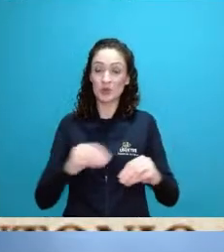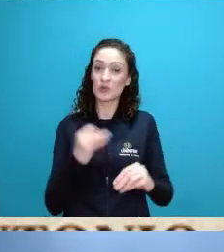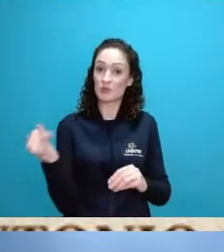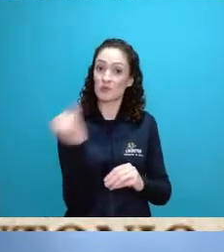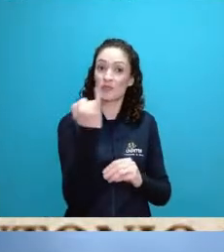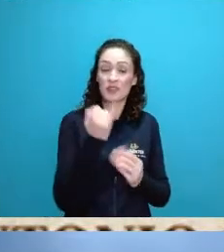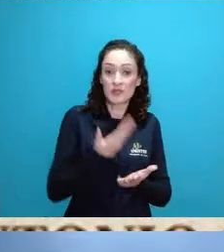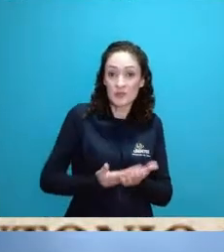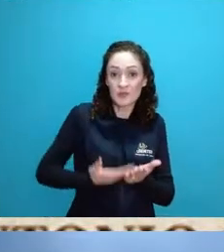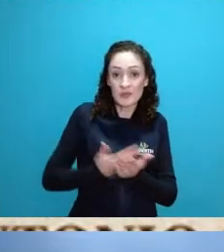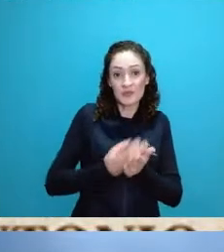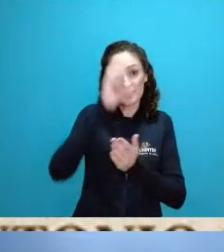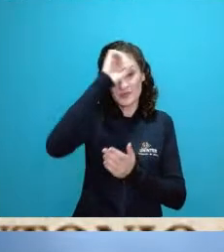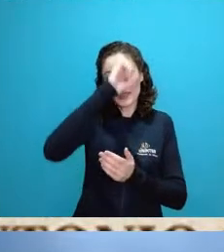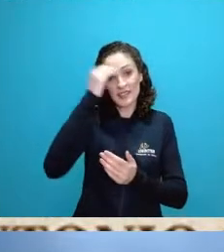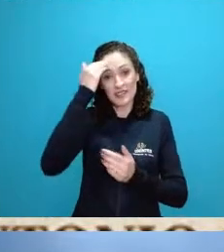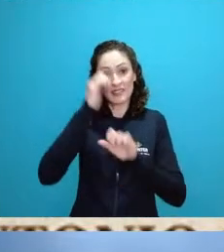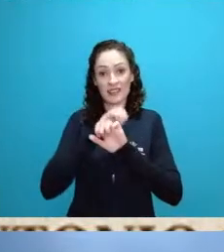tentarmos aí